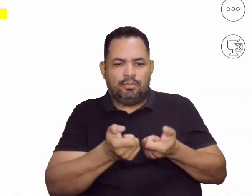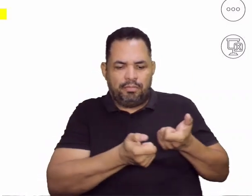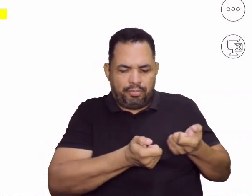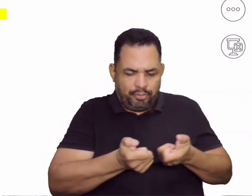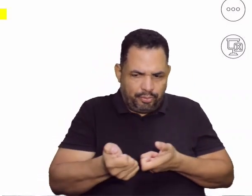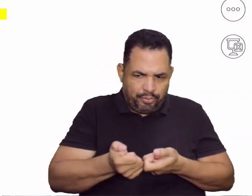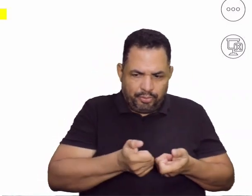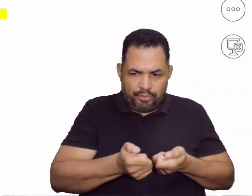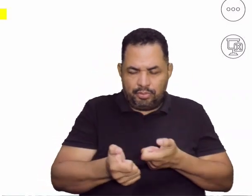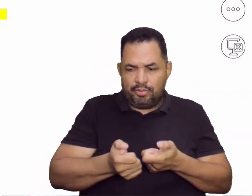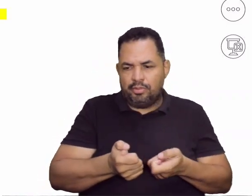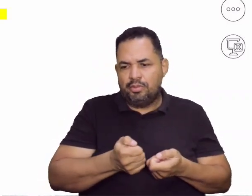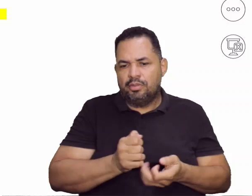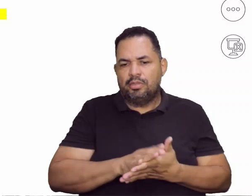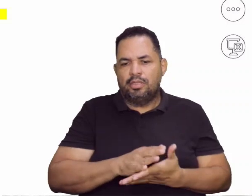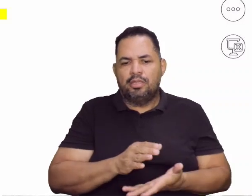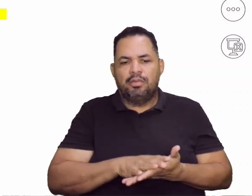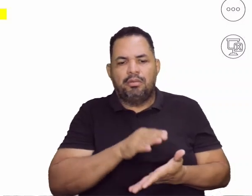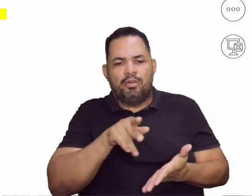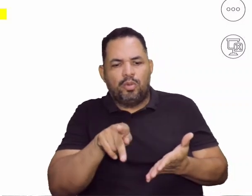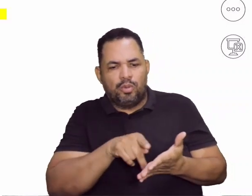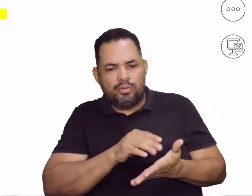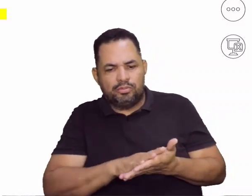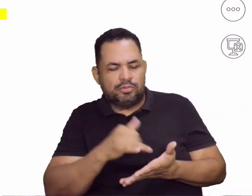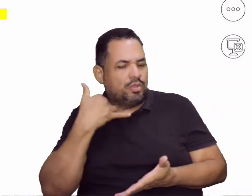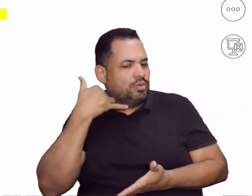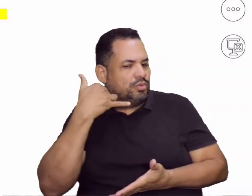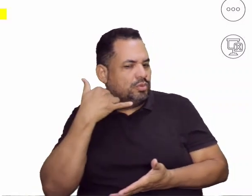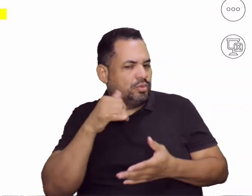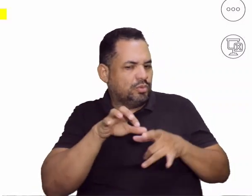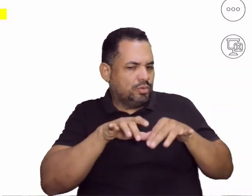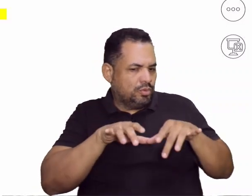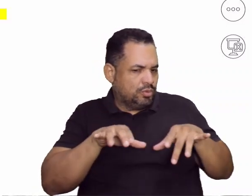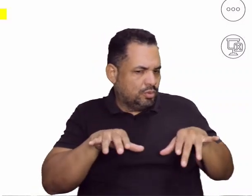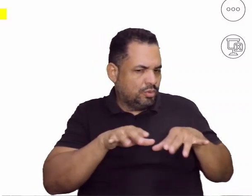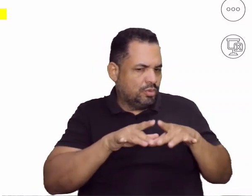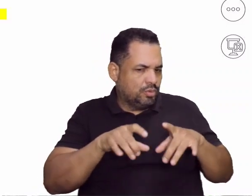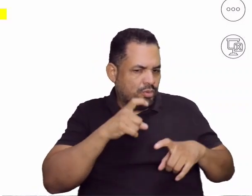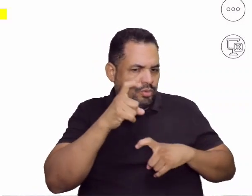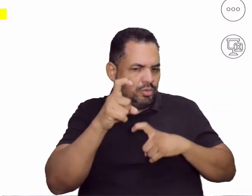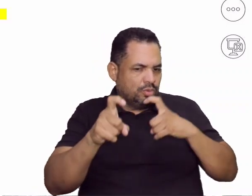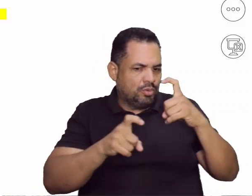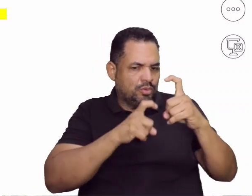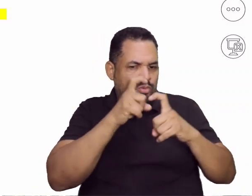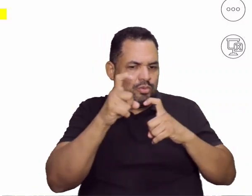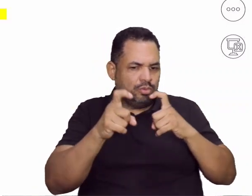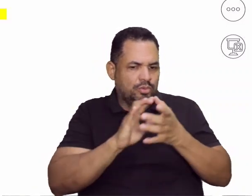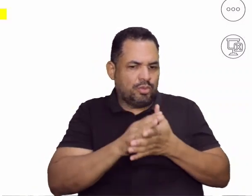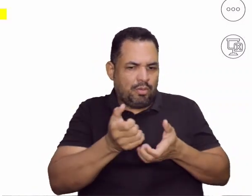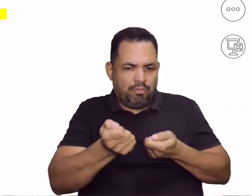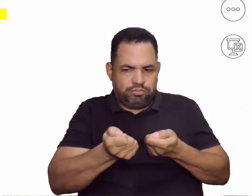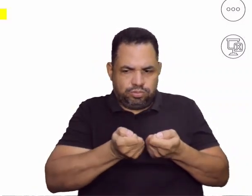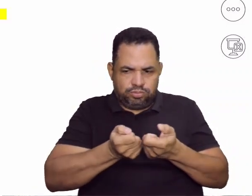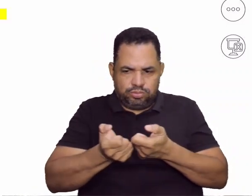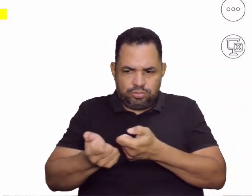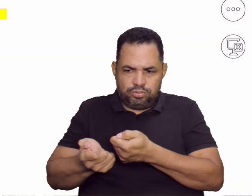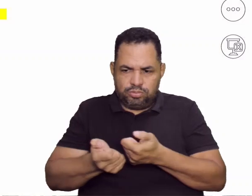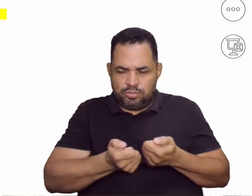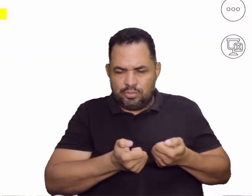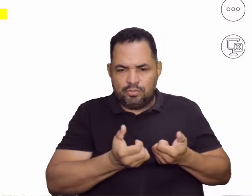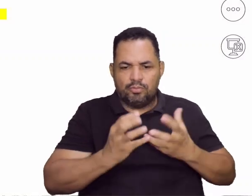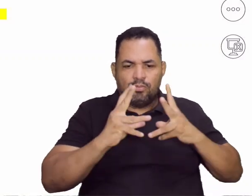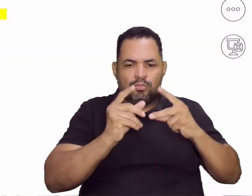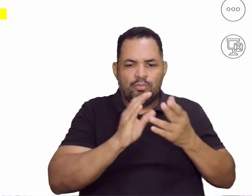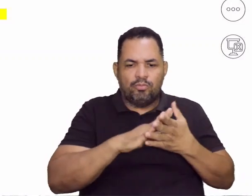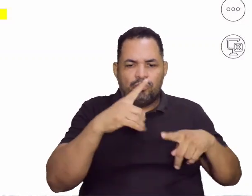eletrônicos nos nossos celulares, nos computadores, nos videogames, né? Em todo esse